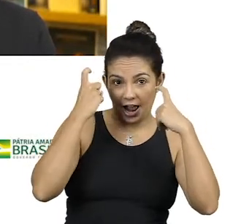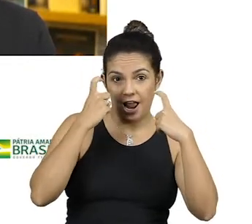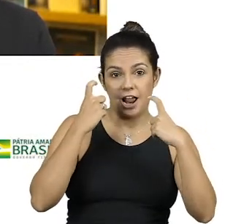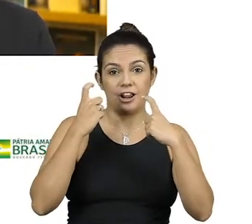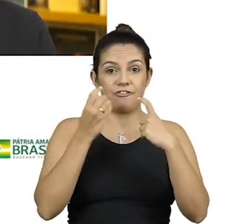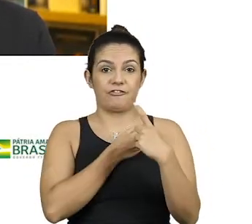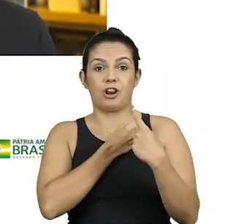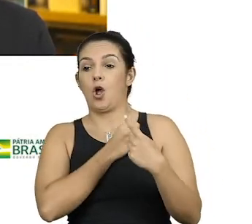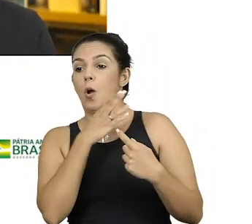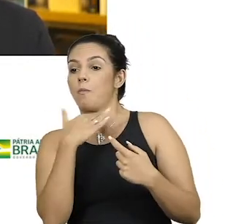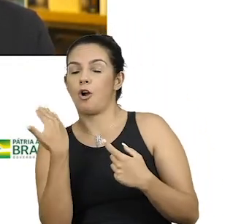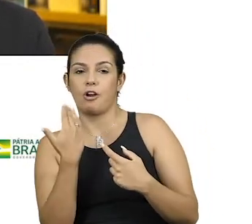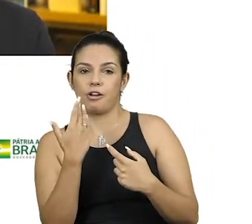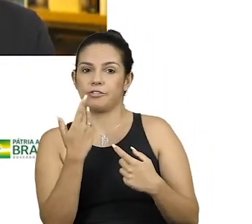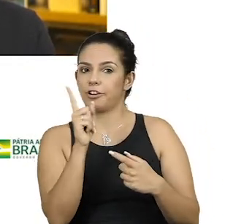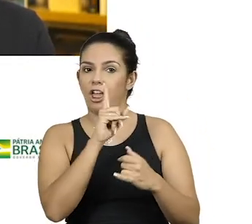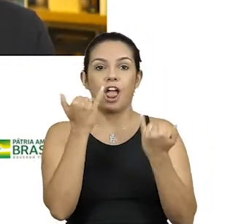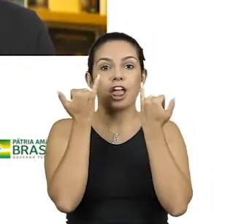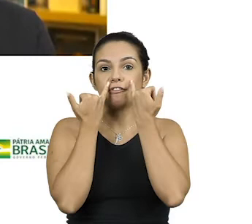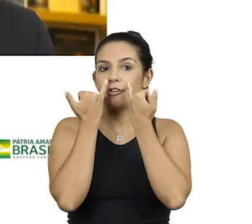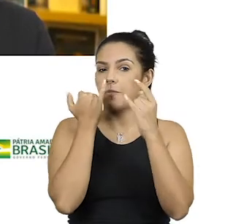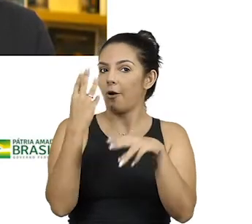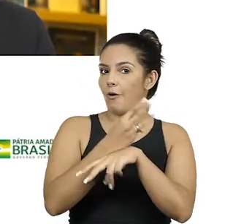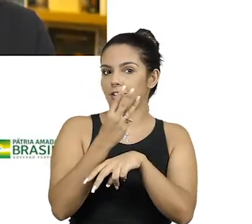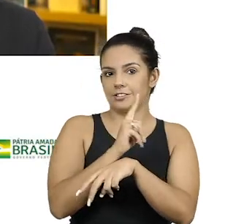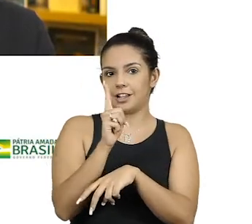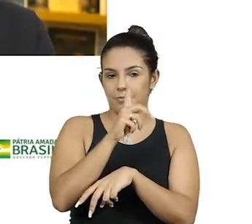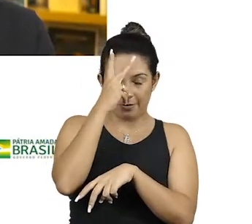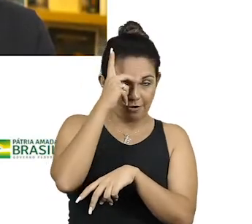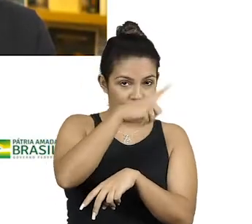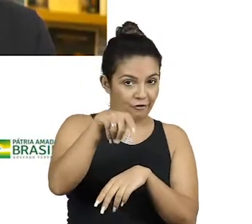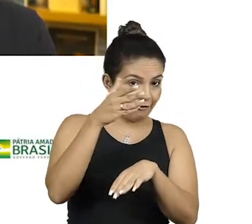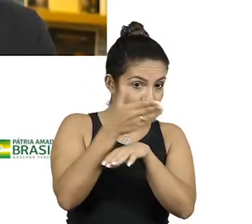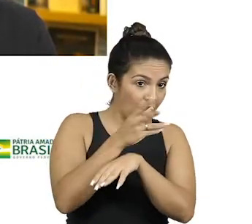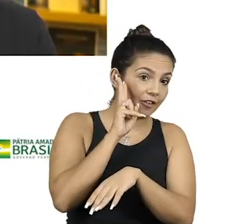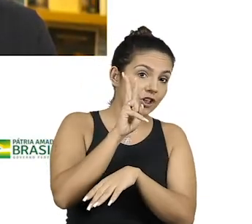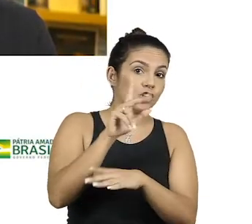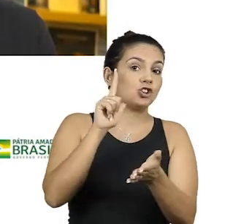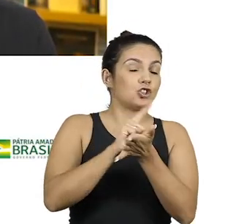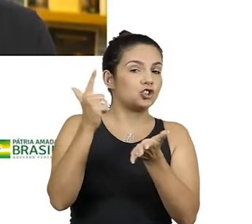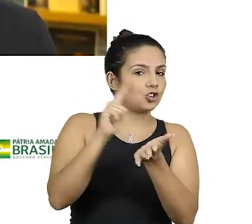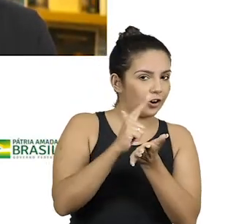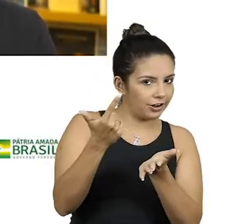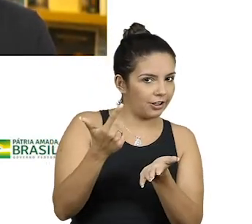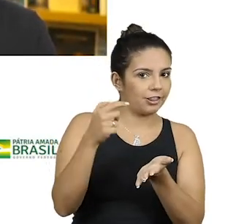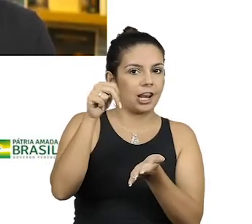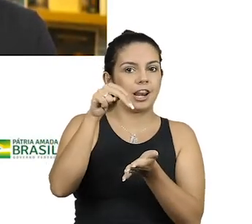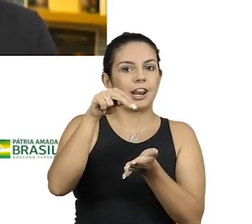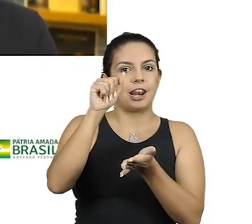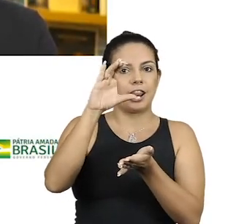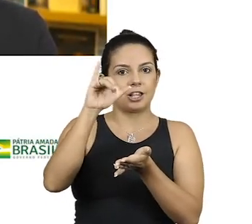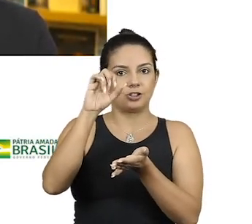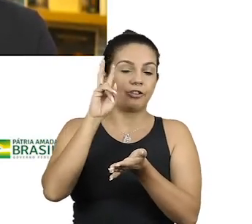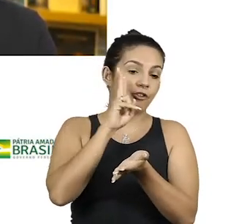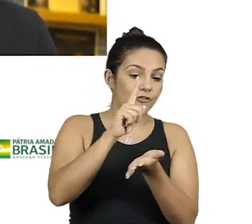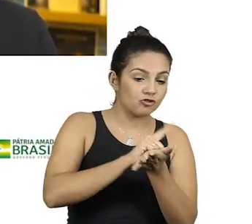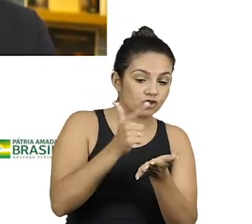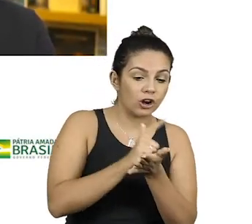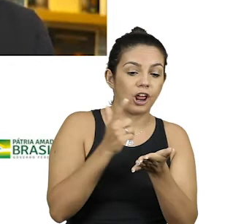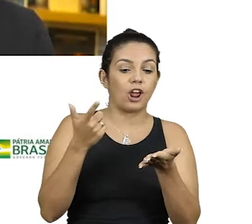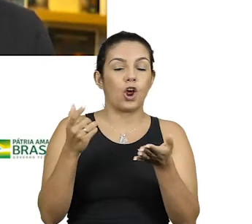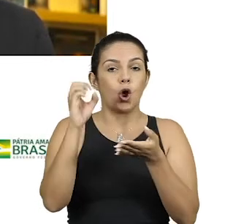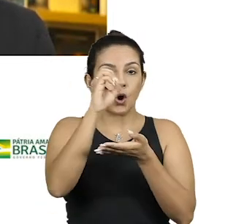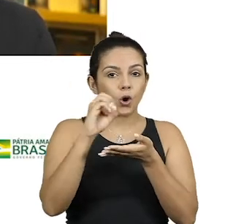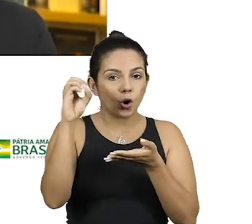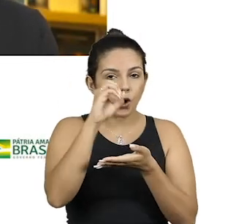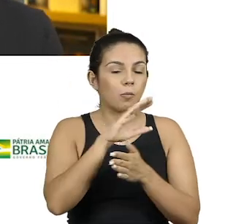era de vida ou morte, ninguém foi se informar no WhatsApp. As pessoas foram ver o Jornal Nacional, foram ver a Folha de São Paulo, o